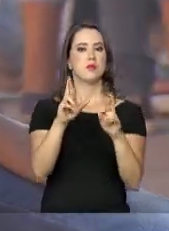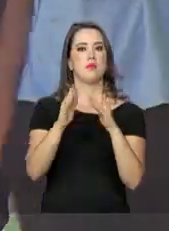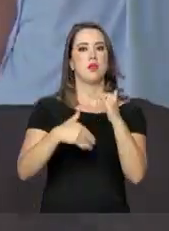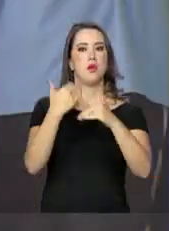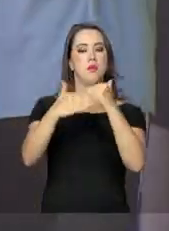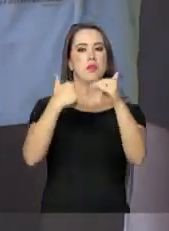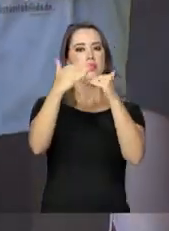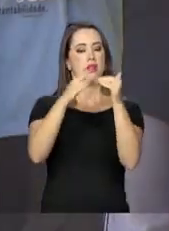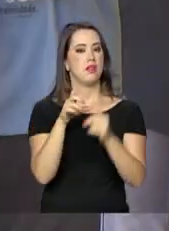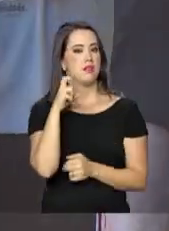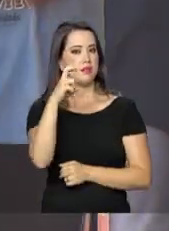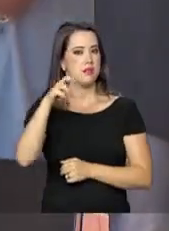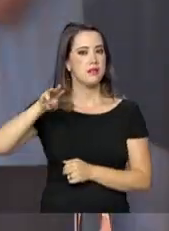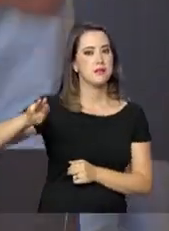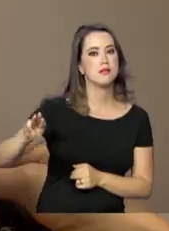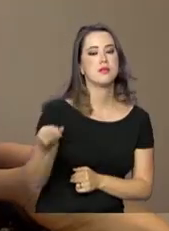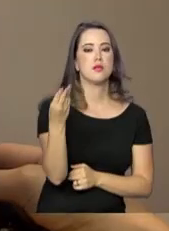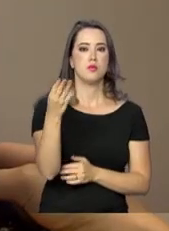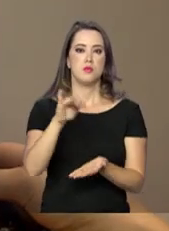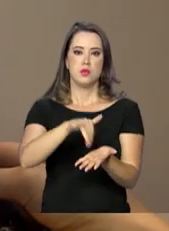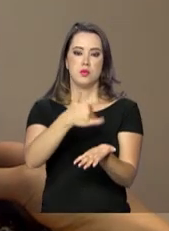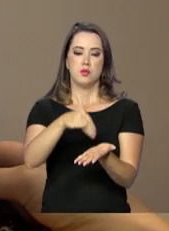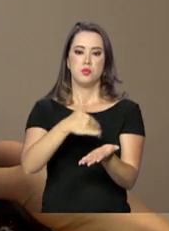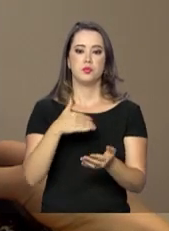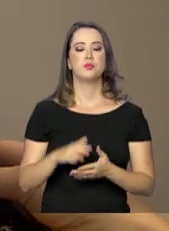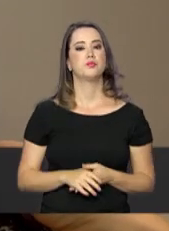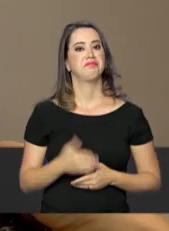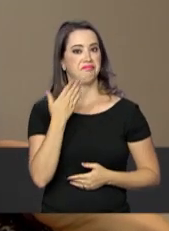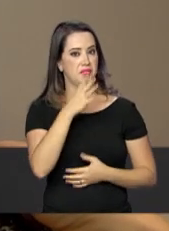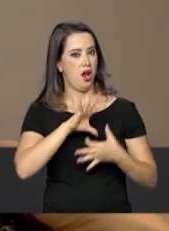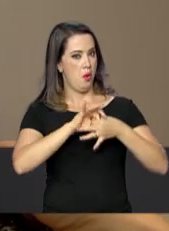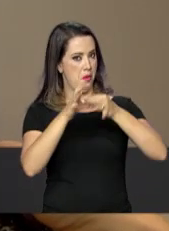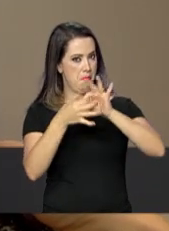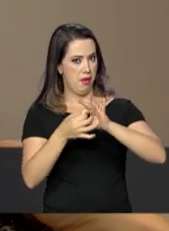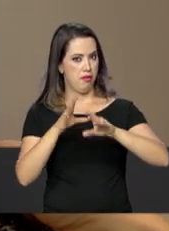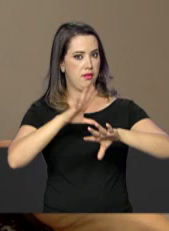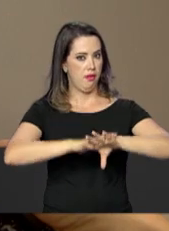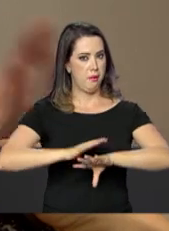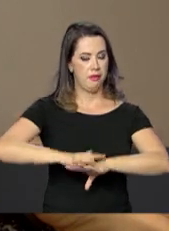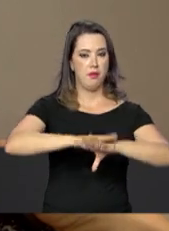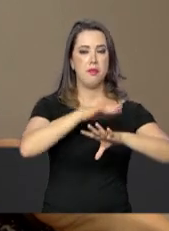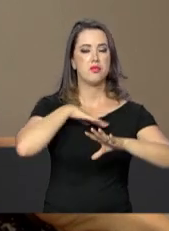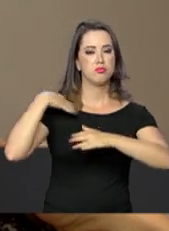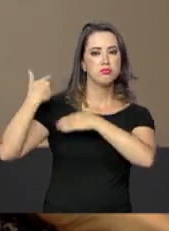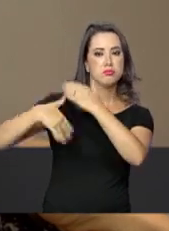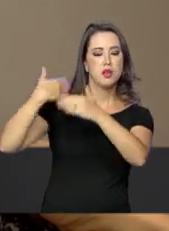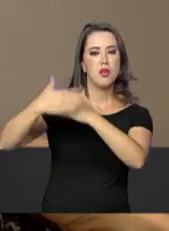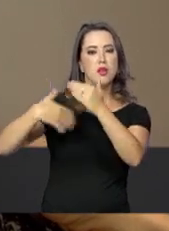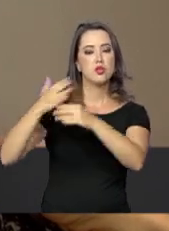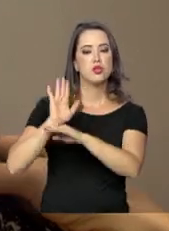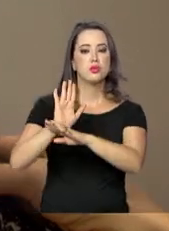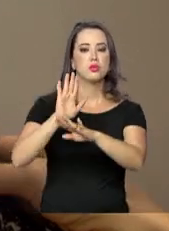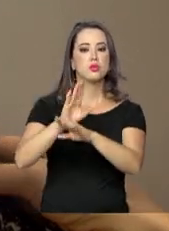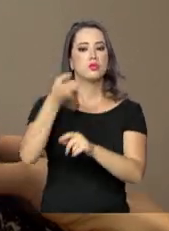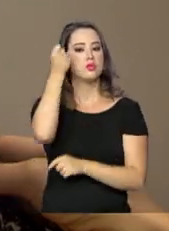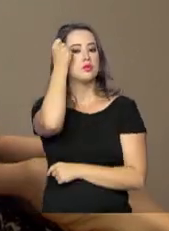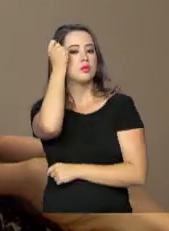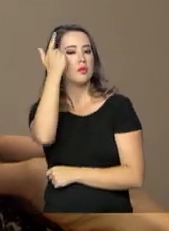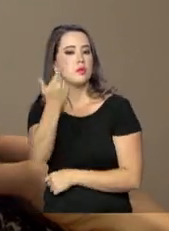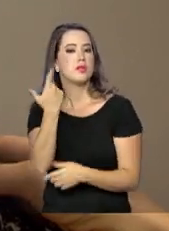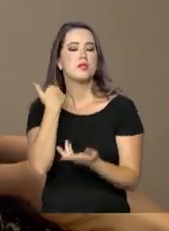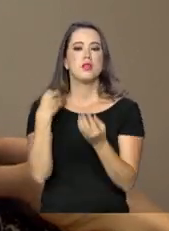em mais 5 milhões de inscritos. O BMEP, ela tem tradicionalmente ajudado a pensar